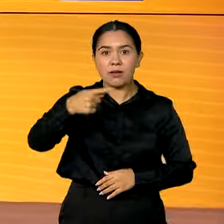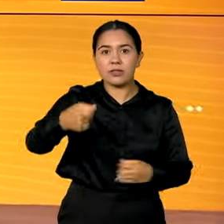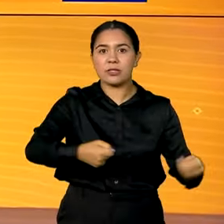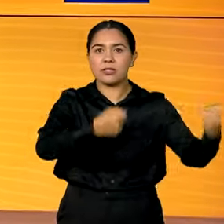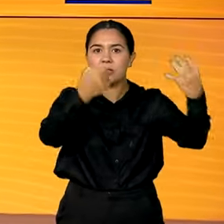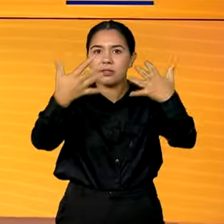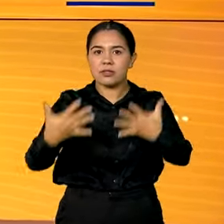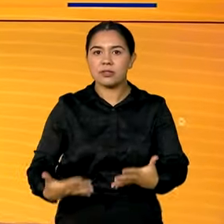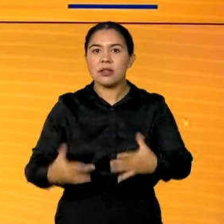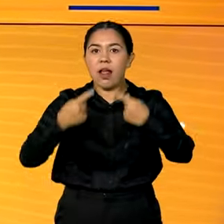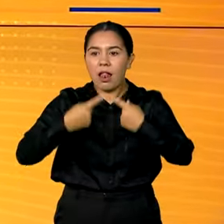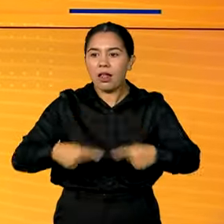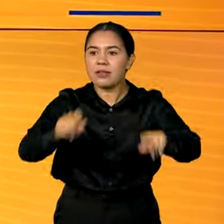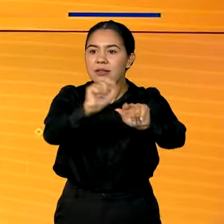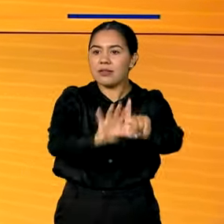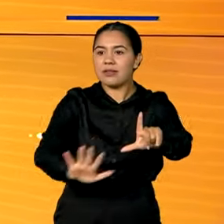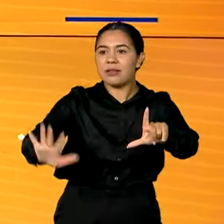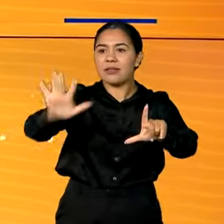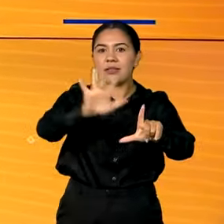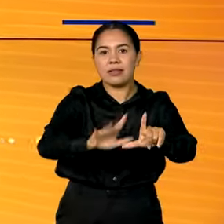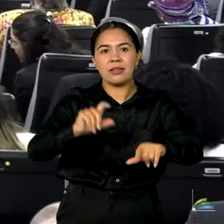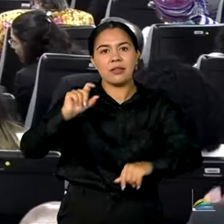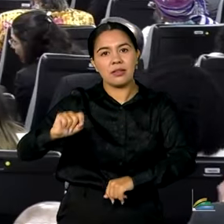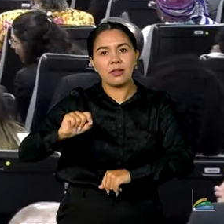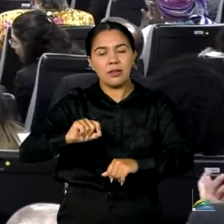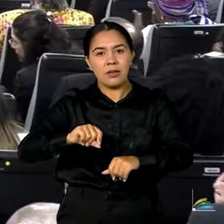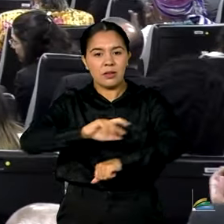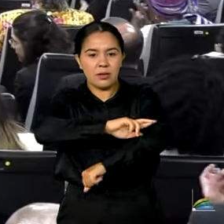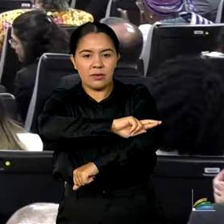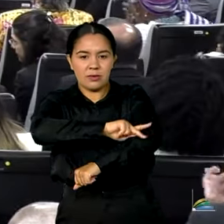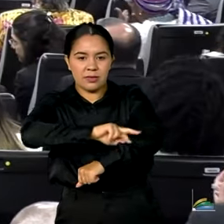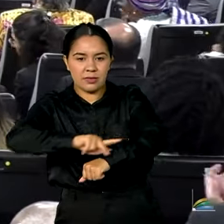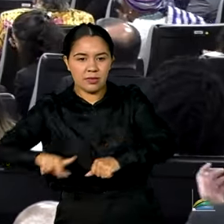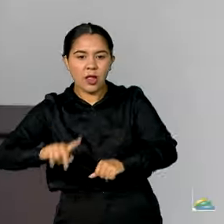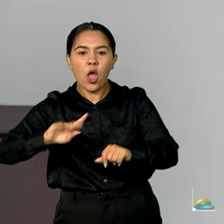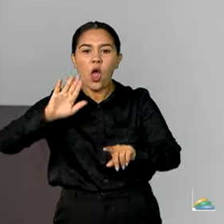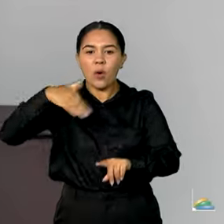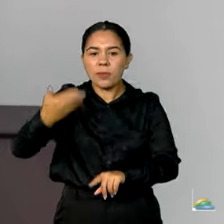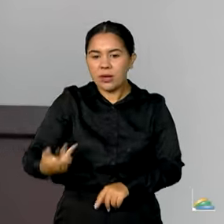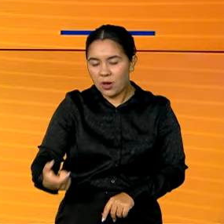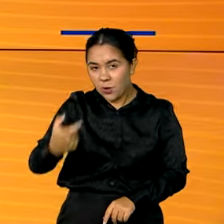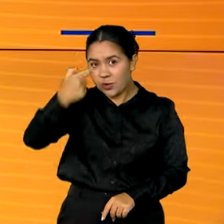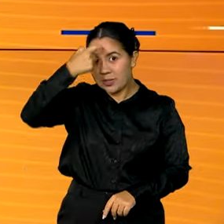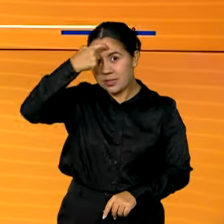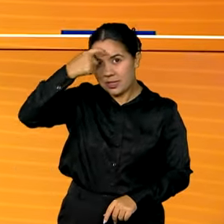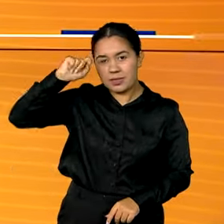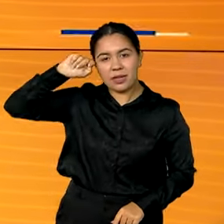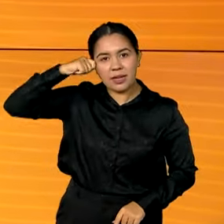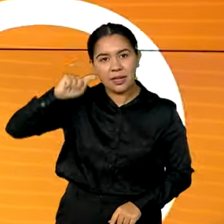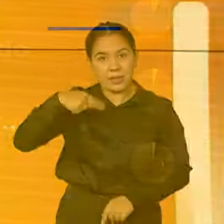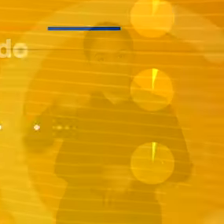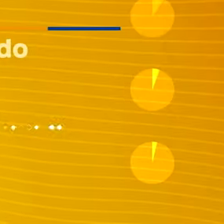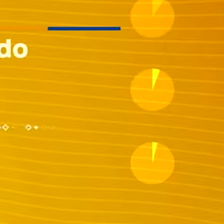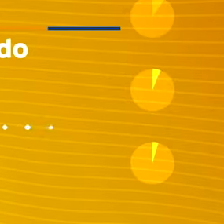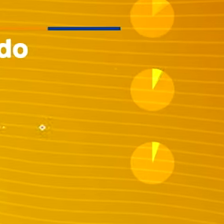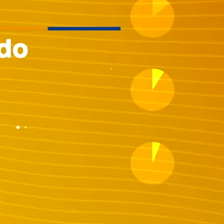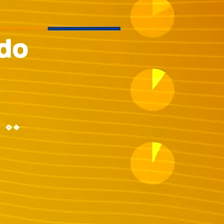lançada a plataforma Júris Racial em homenagem ao Dia Nacional da Consciência Negra. A gente volta já já.